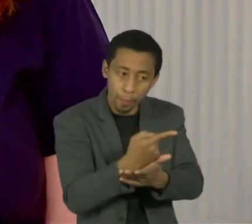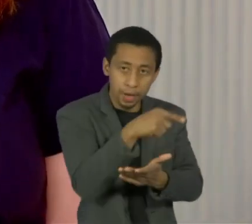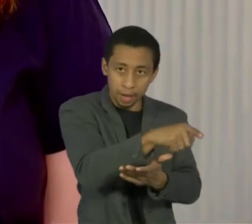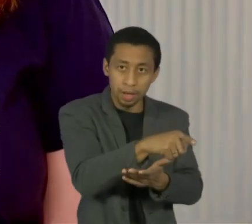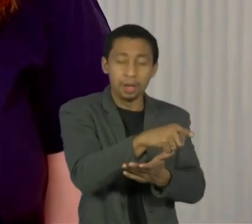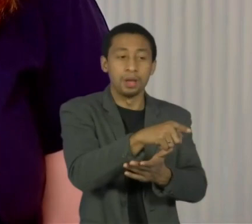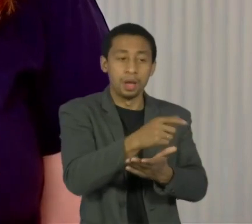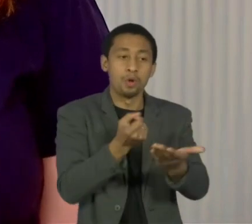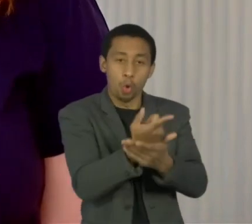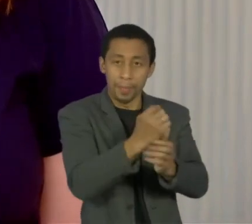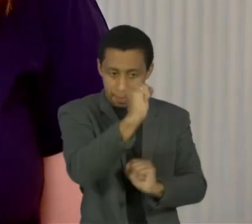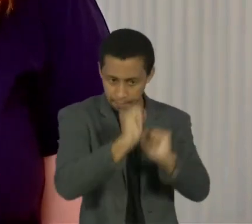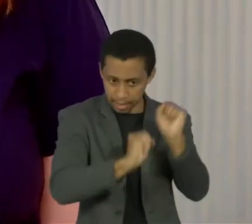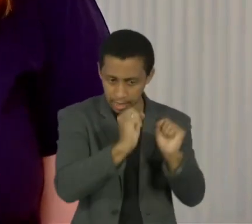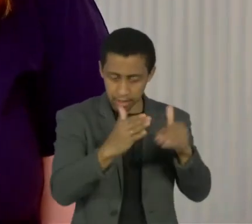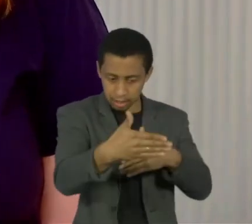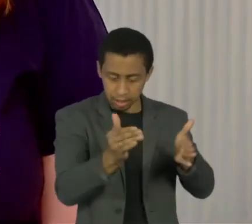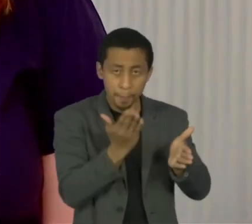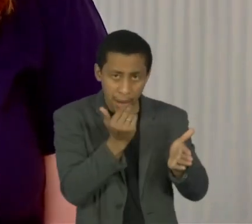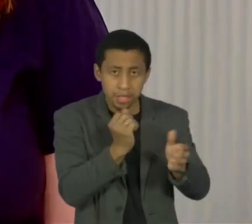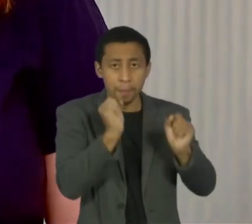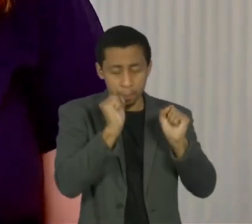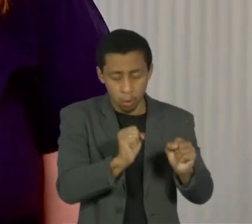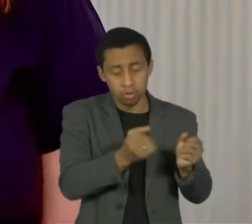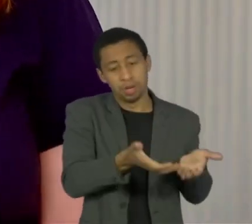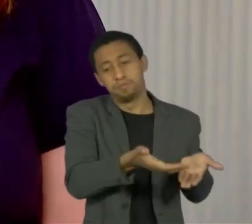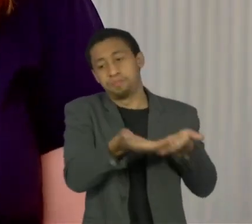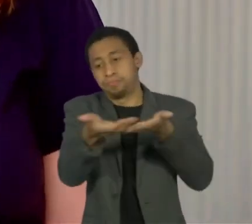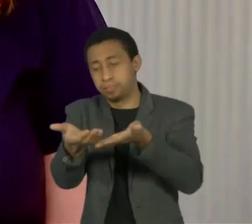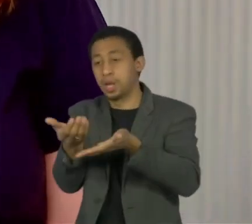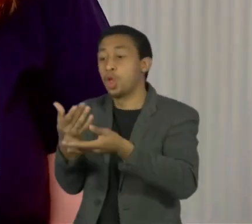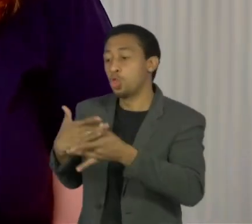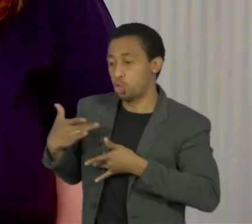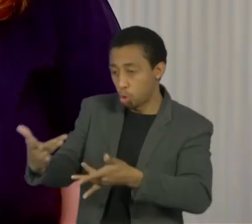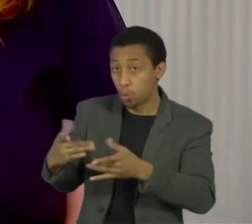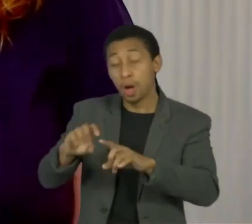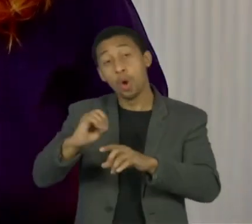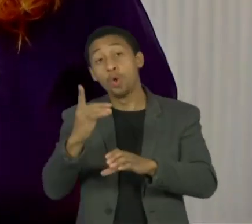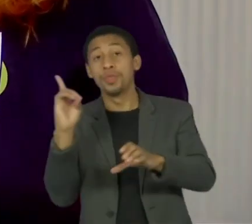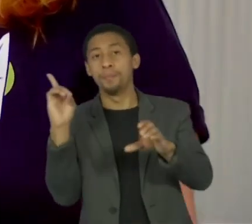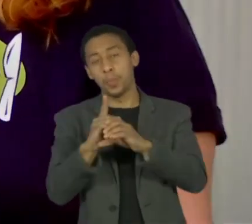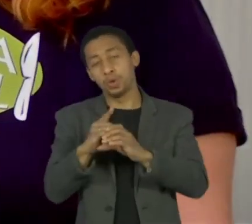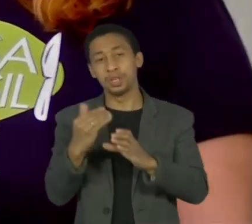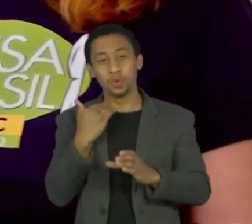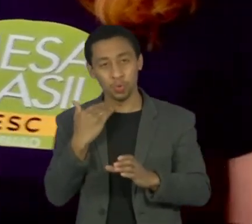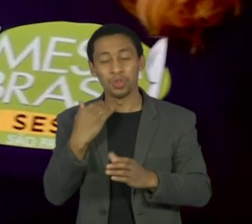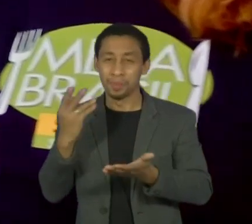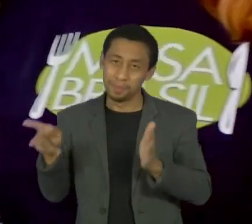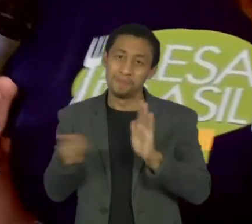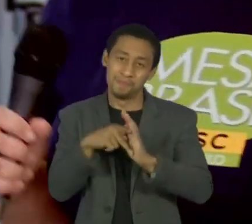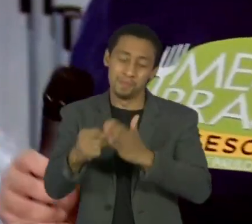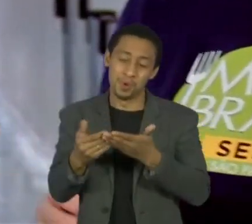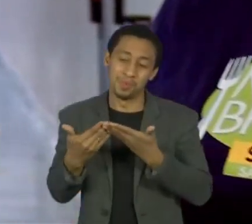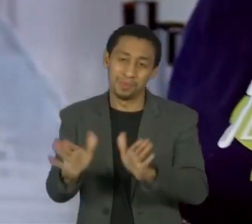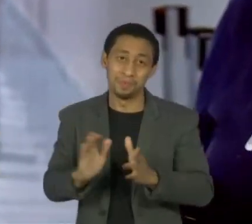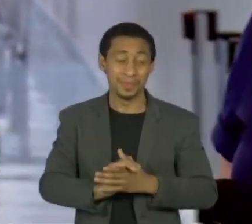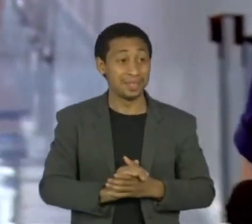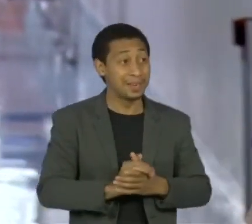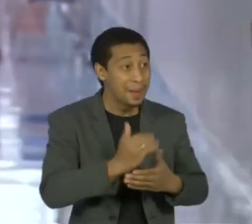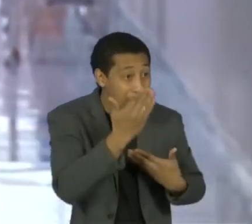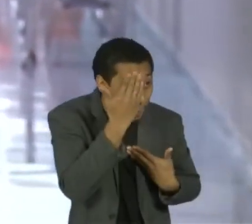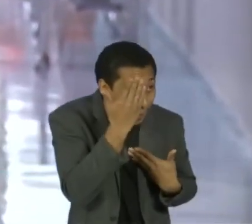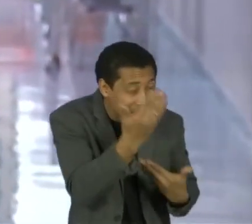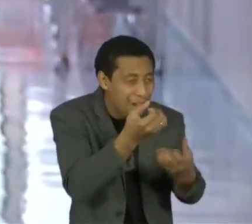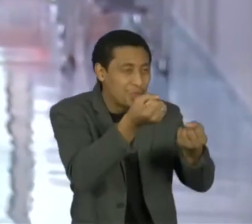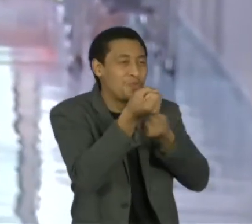captação ou fazer o depósito na nossa conta que a gente abriu só para isso. Tá certo. Muito obrigada pelas suas informações. Apenas